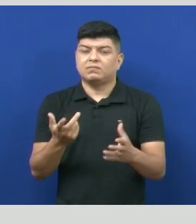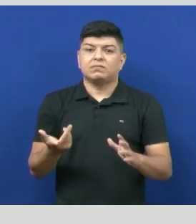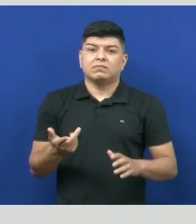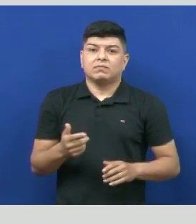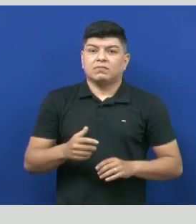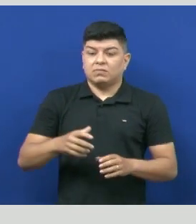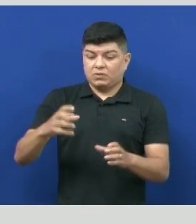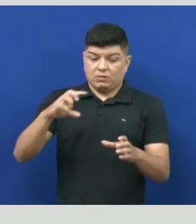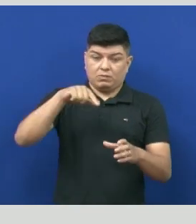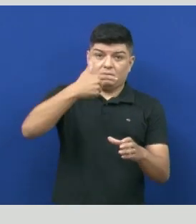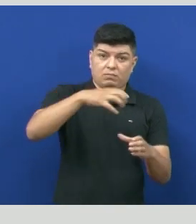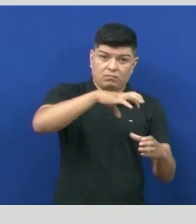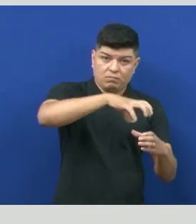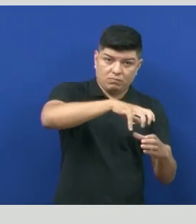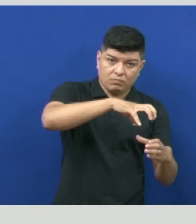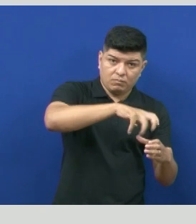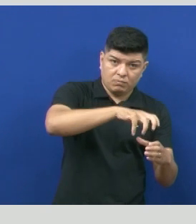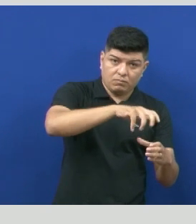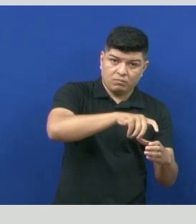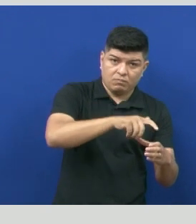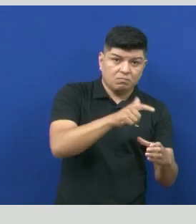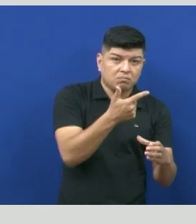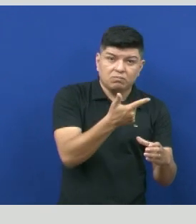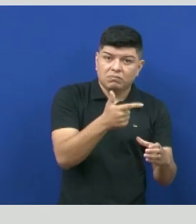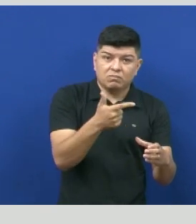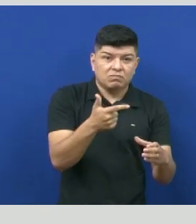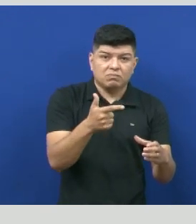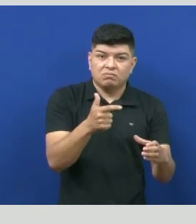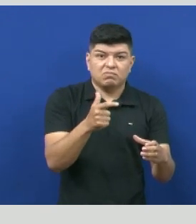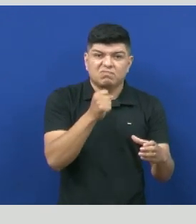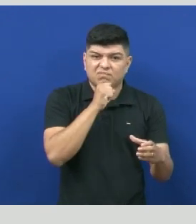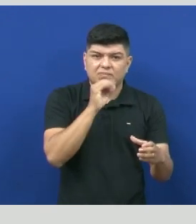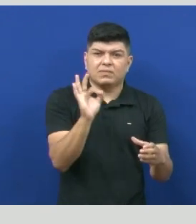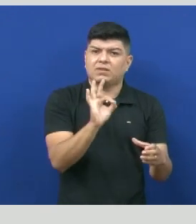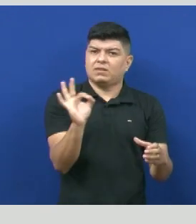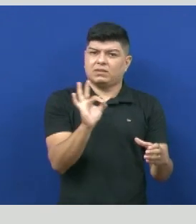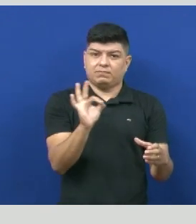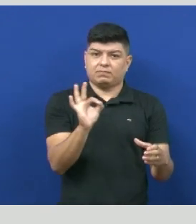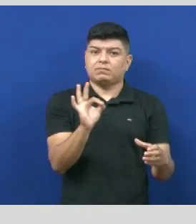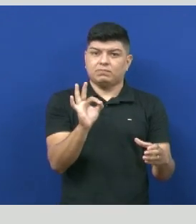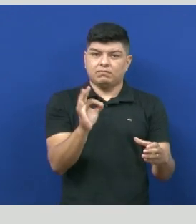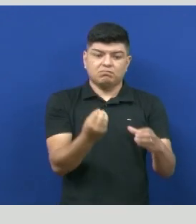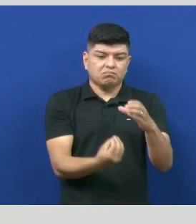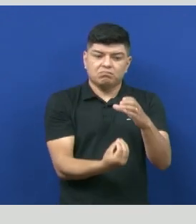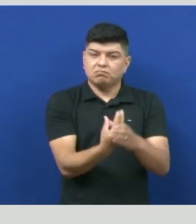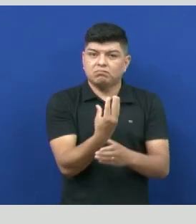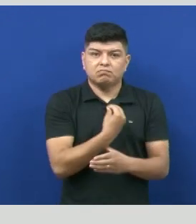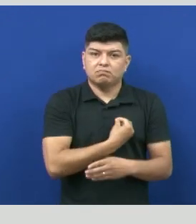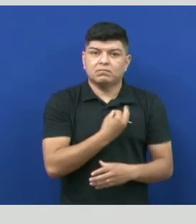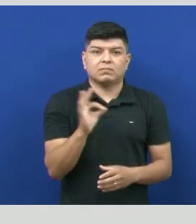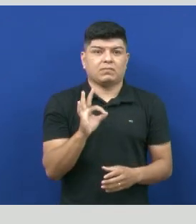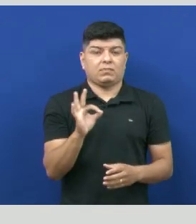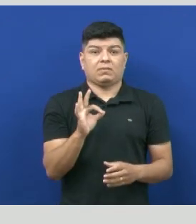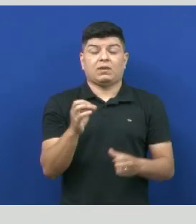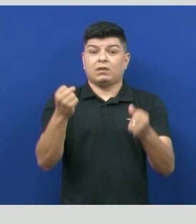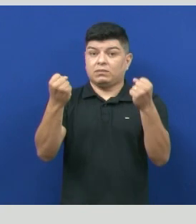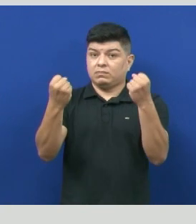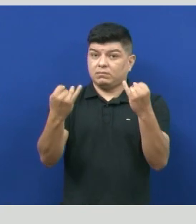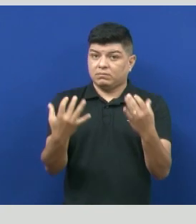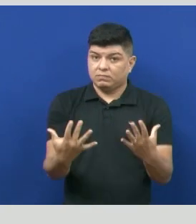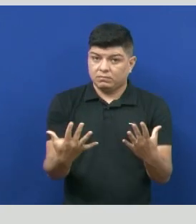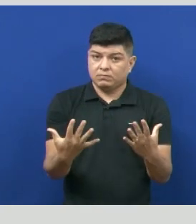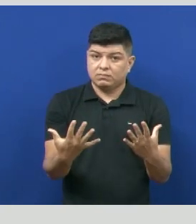estava fechado não estragava, não apareciam micro-organismos. A explicação